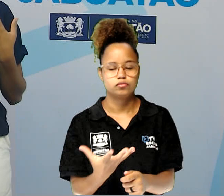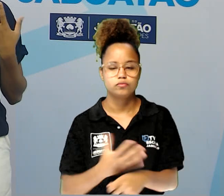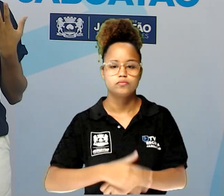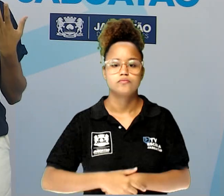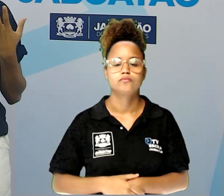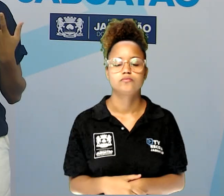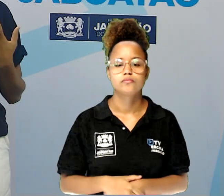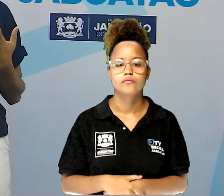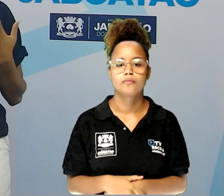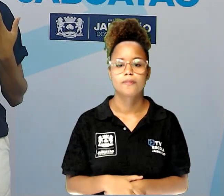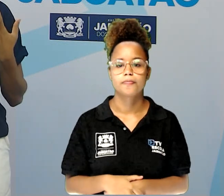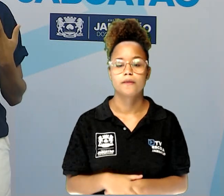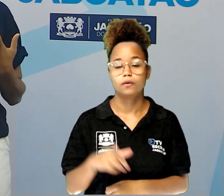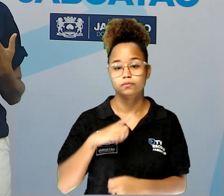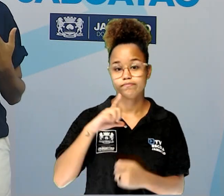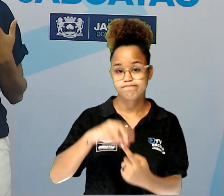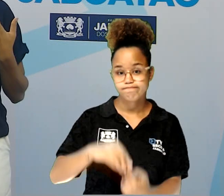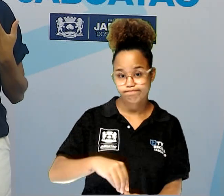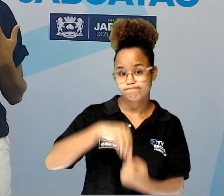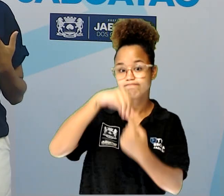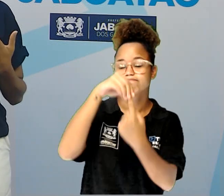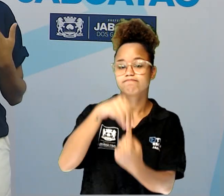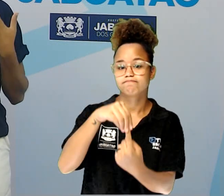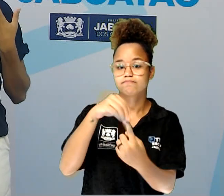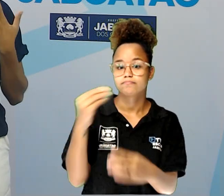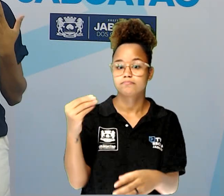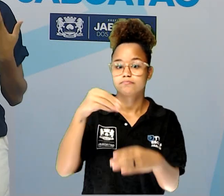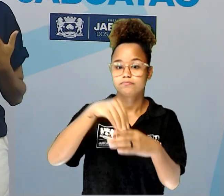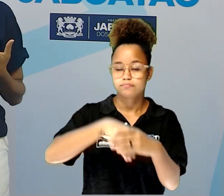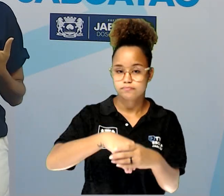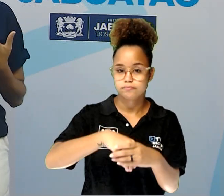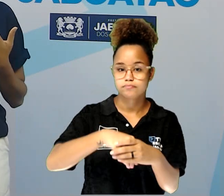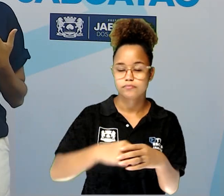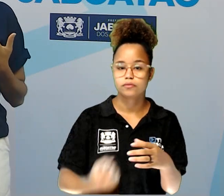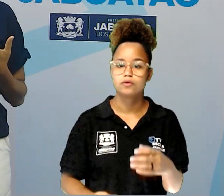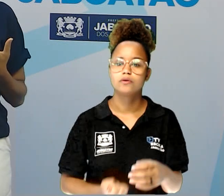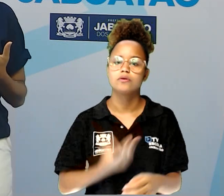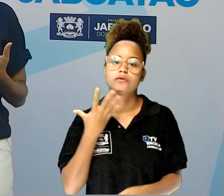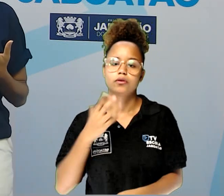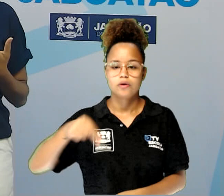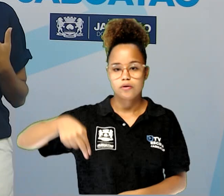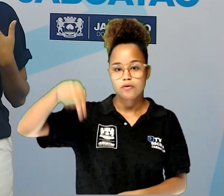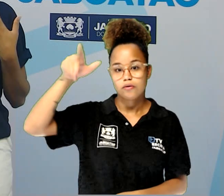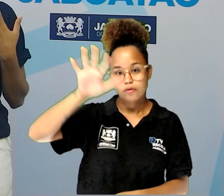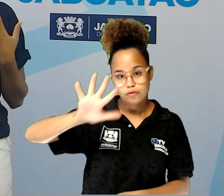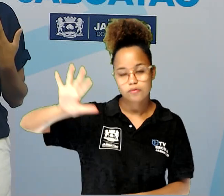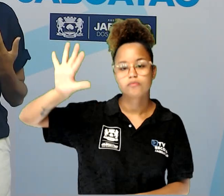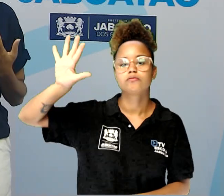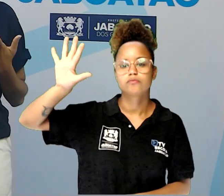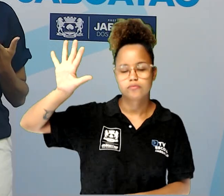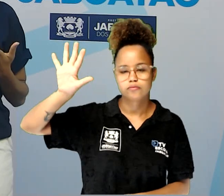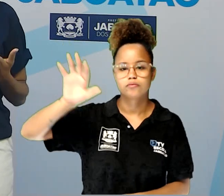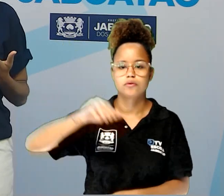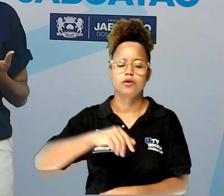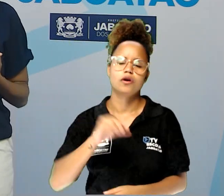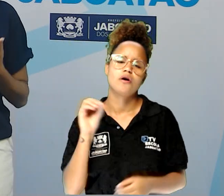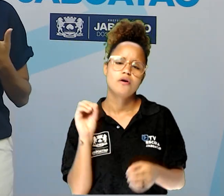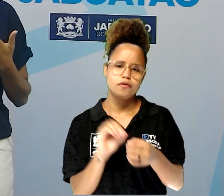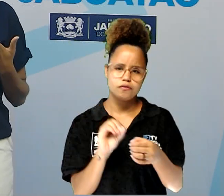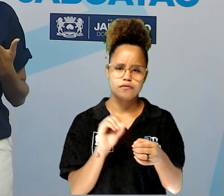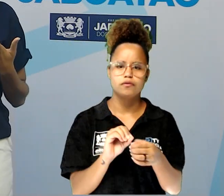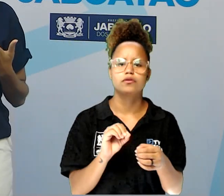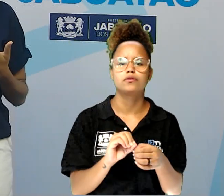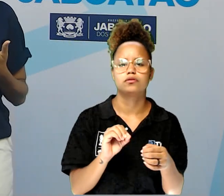Está principalmente dentro da poesia nordestina, da poesia que é feita